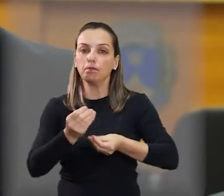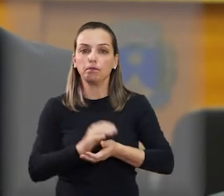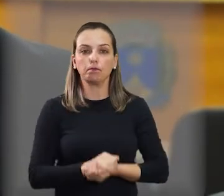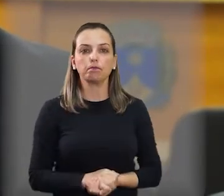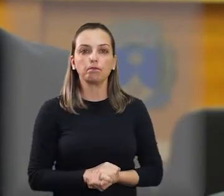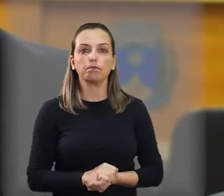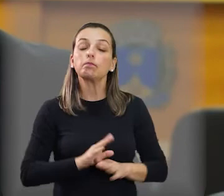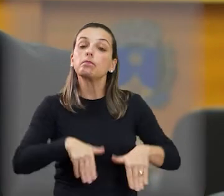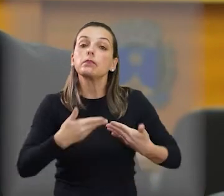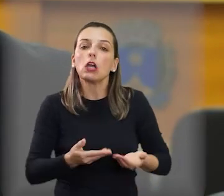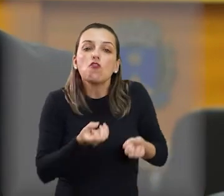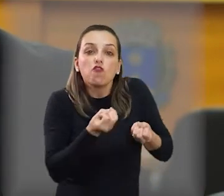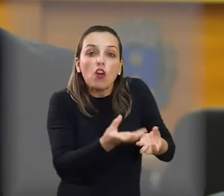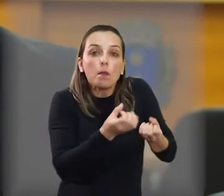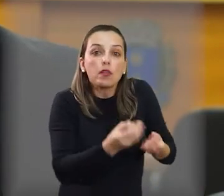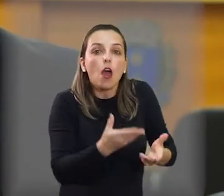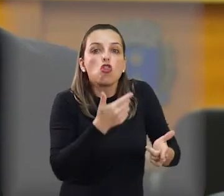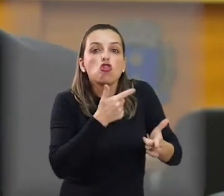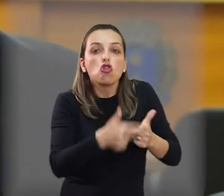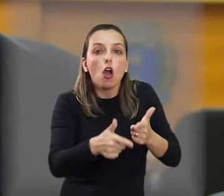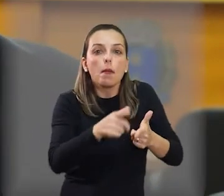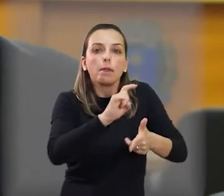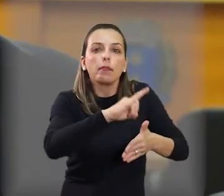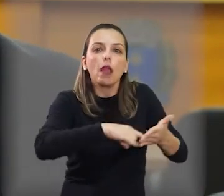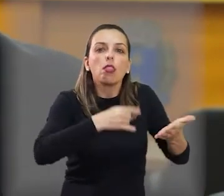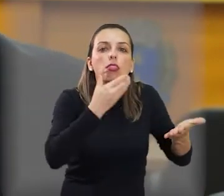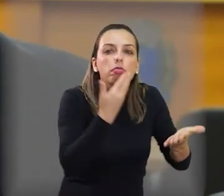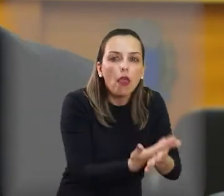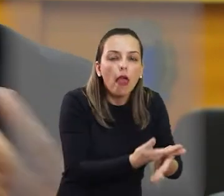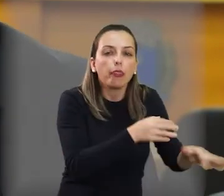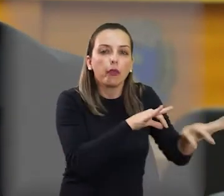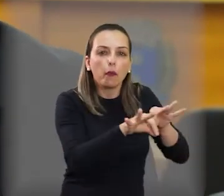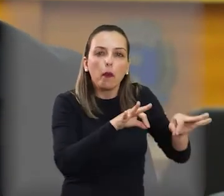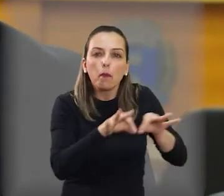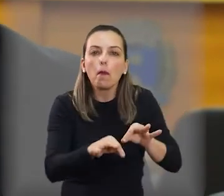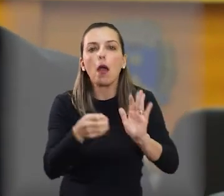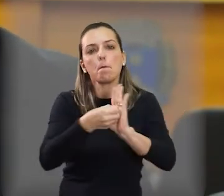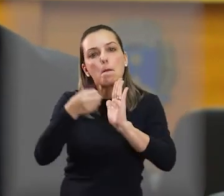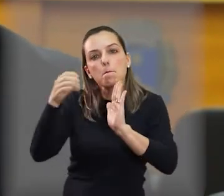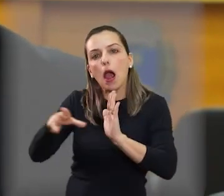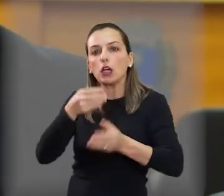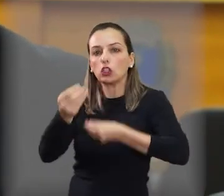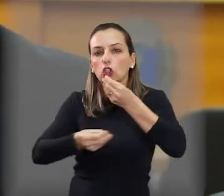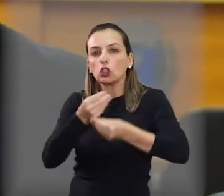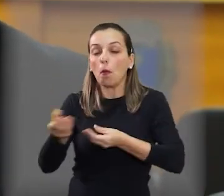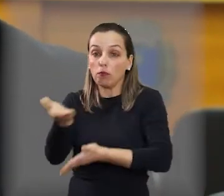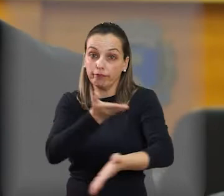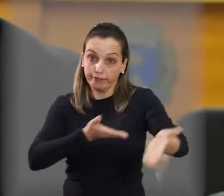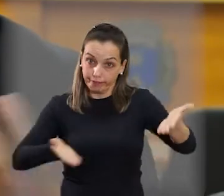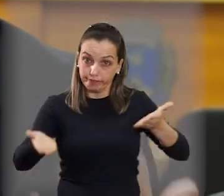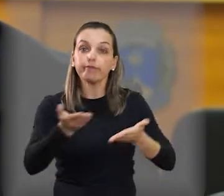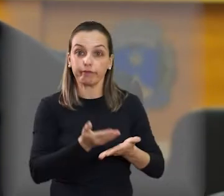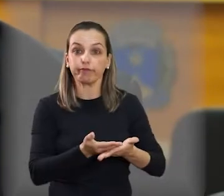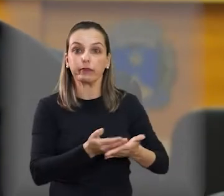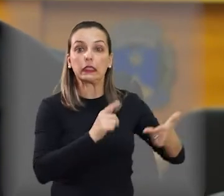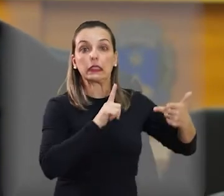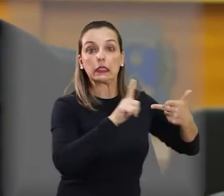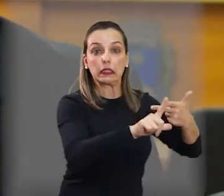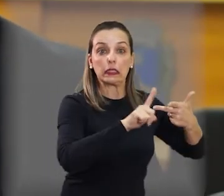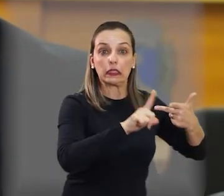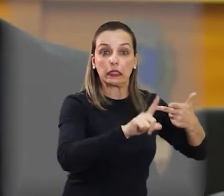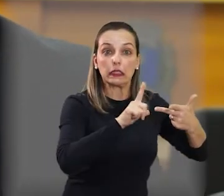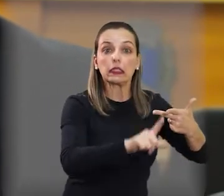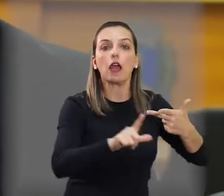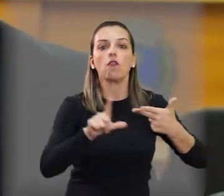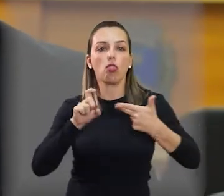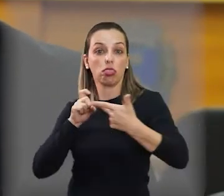né? Dessa forma vai dar conhecimento até para elaborações de requerimentos, indicações da relação de conversa. São poderes independentes,